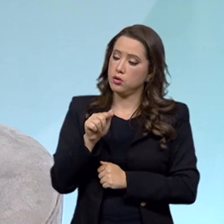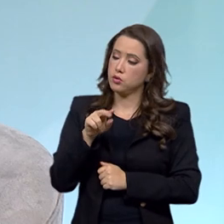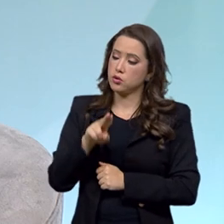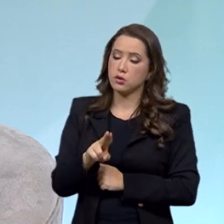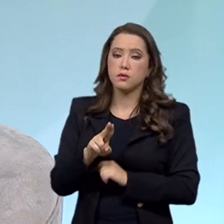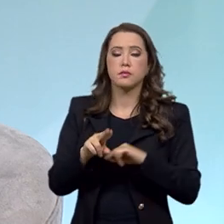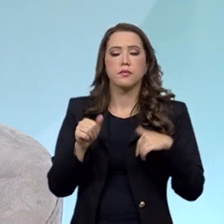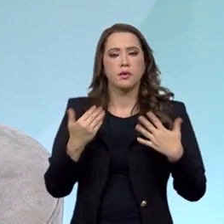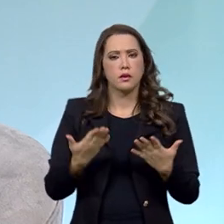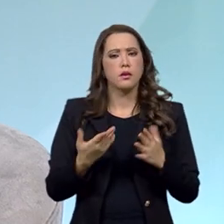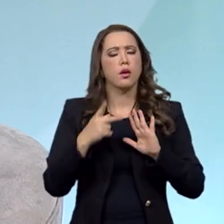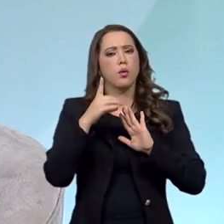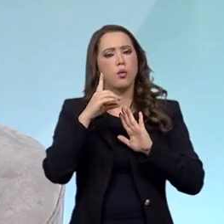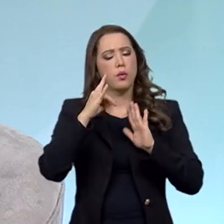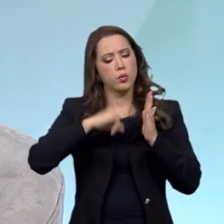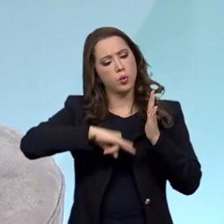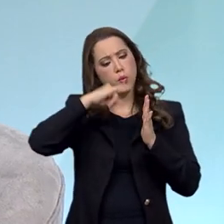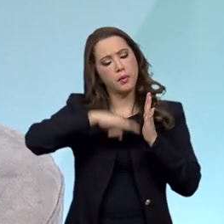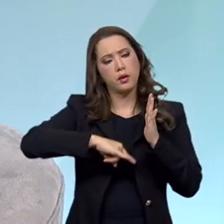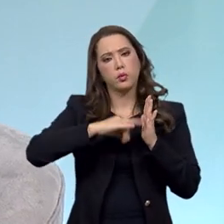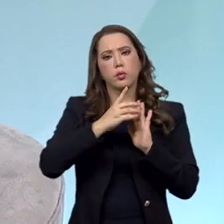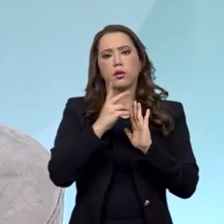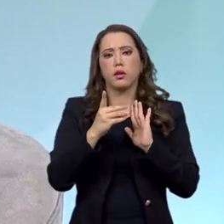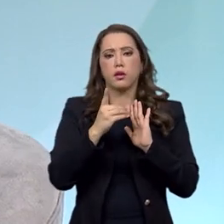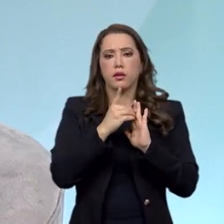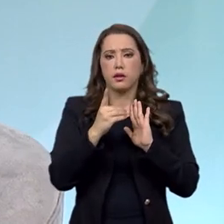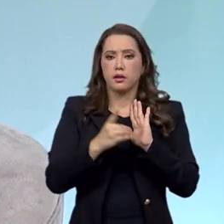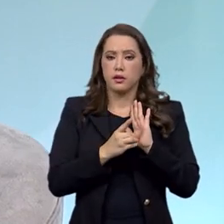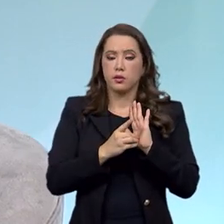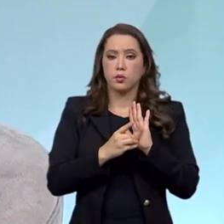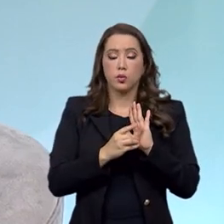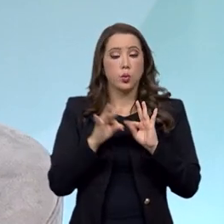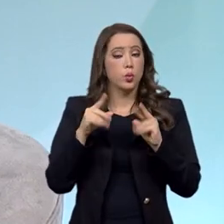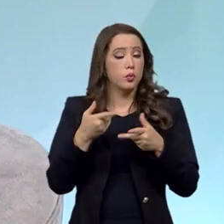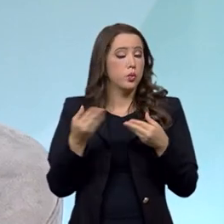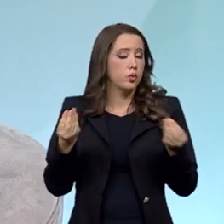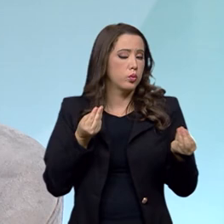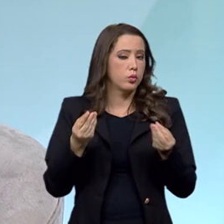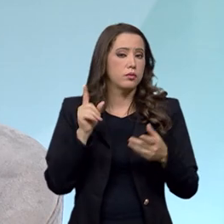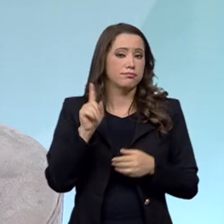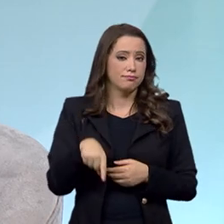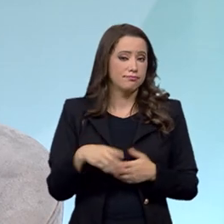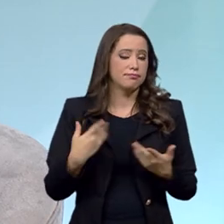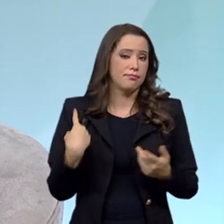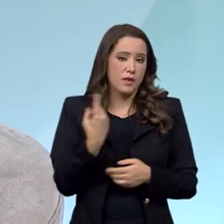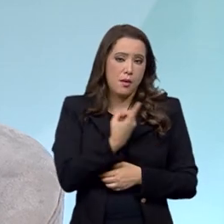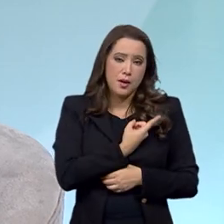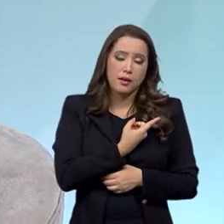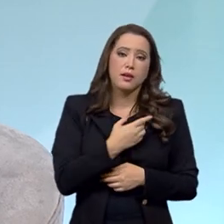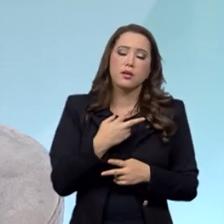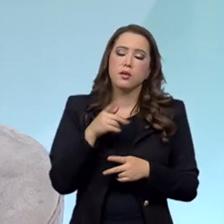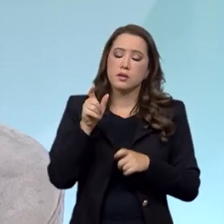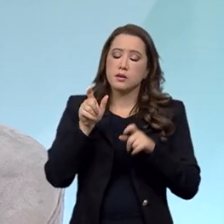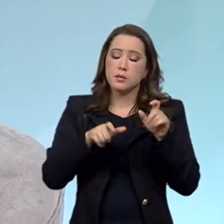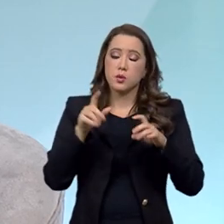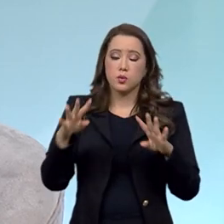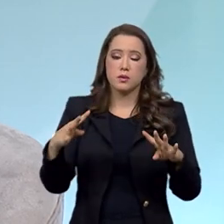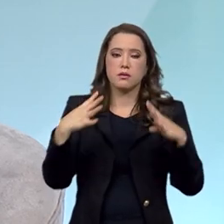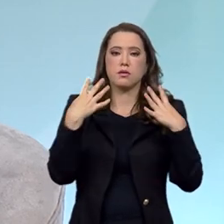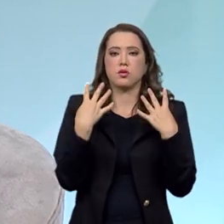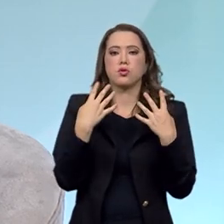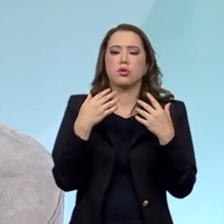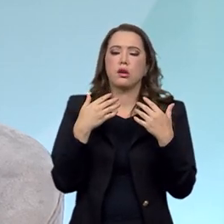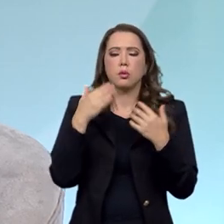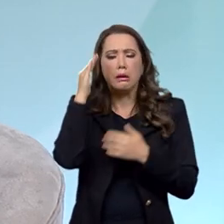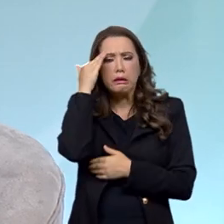produzido, então, um documento, um decreto. Como tudo funciona para que o nosso espectador entenda? Uma